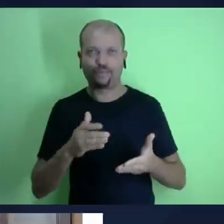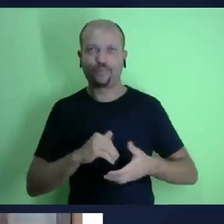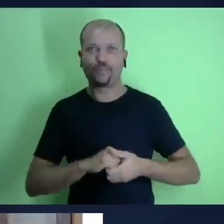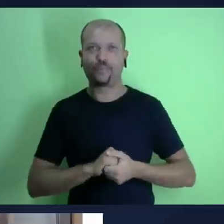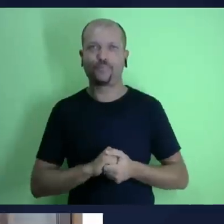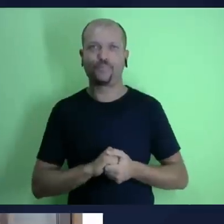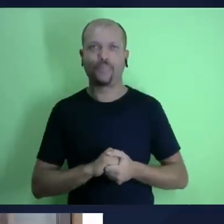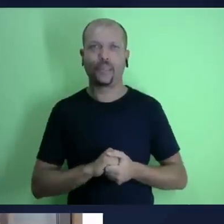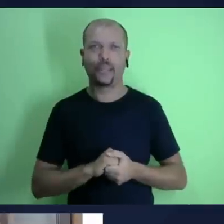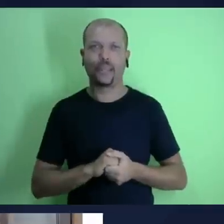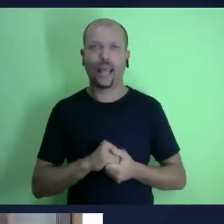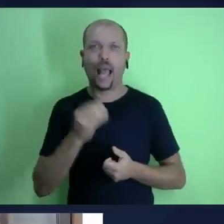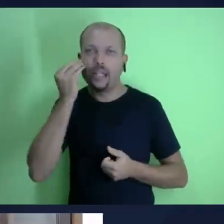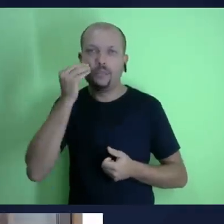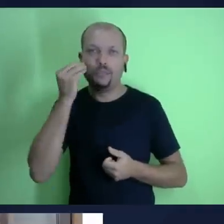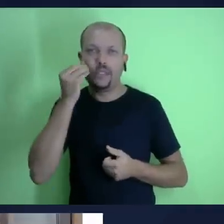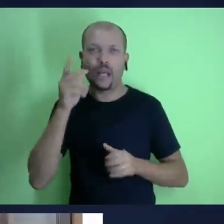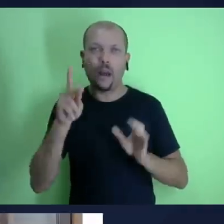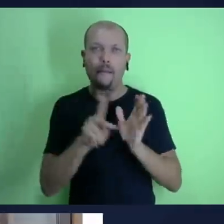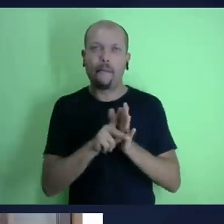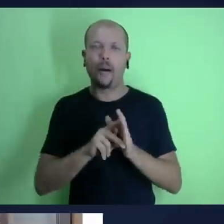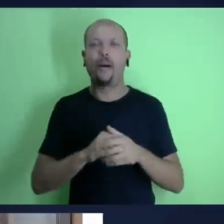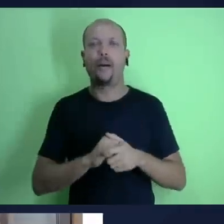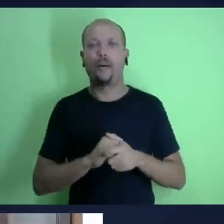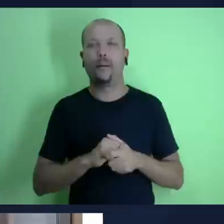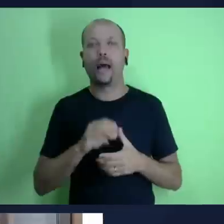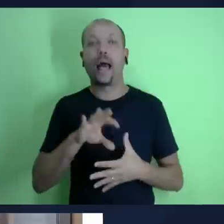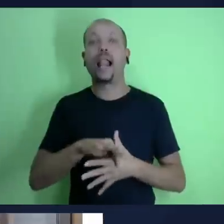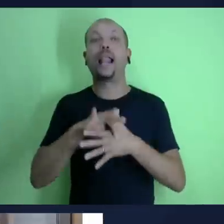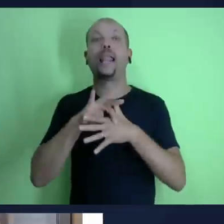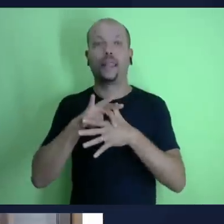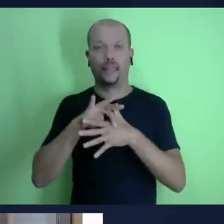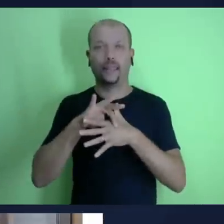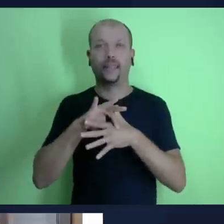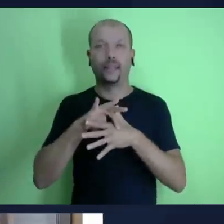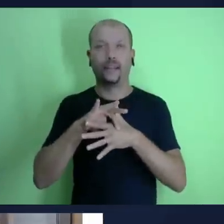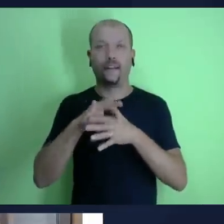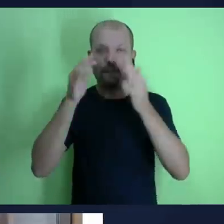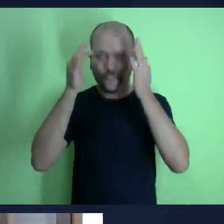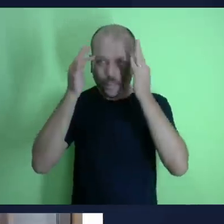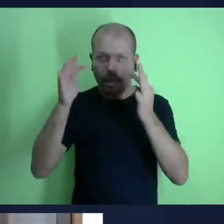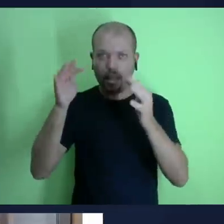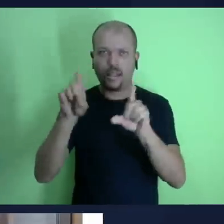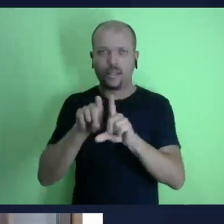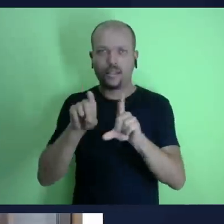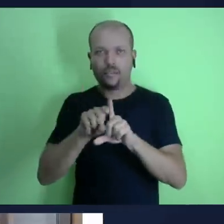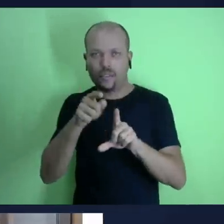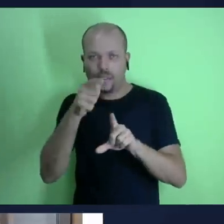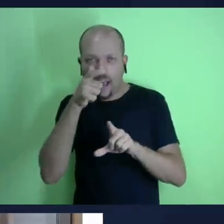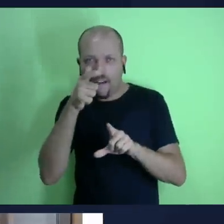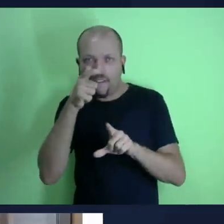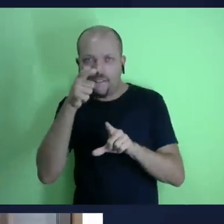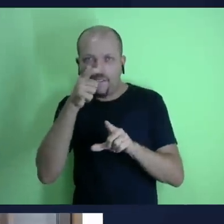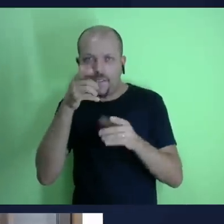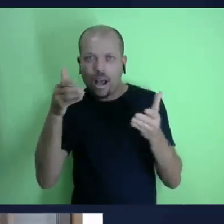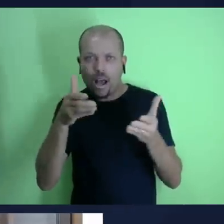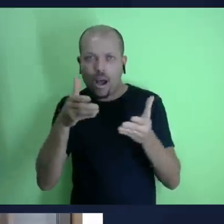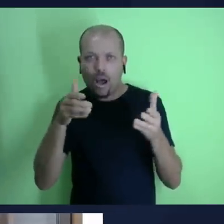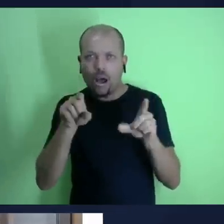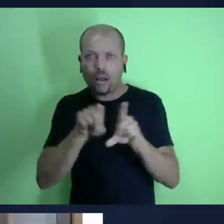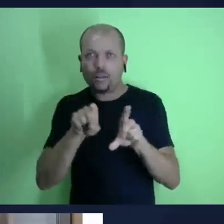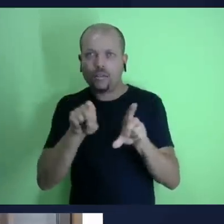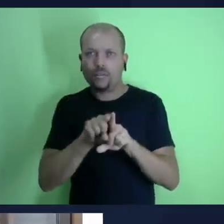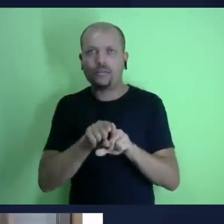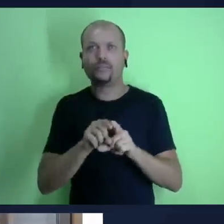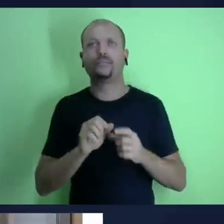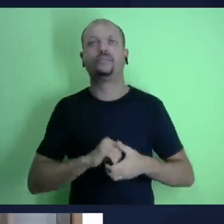fidelidade não tem a ver só com dinheiro não viu é muita coisa é a vida toda como eu disse é os